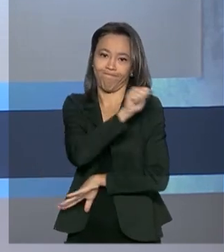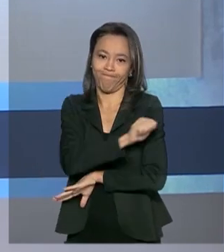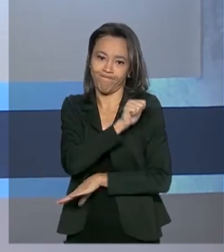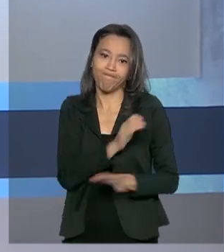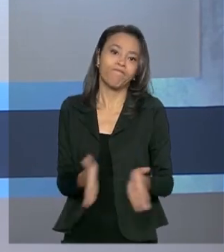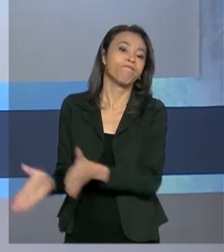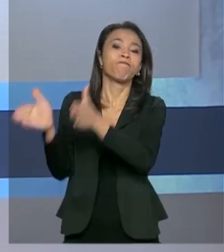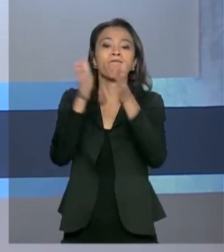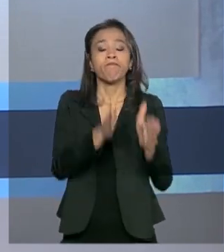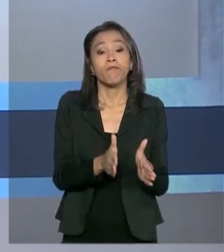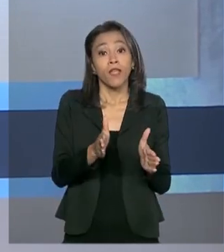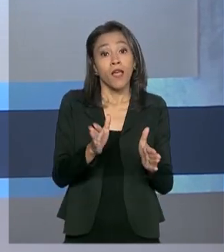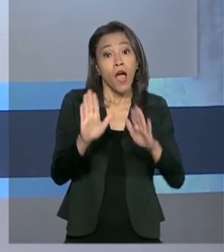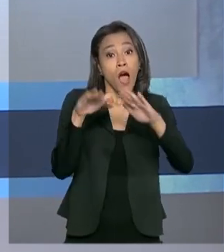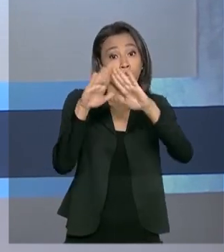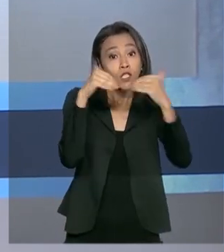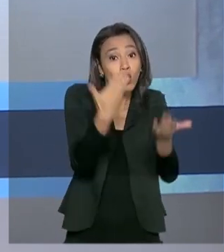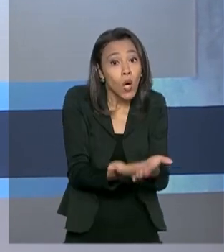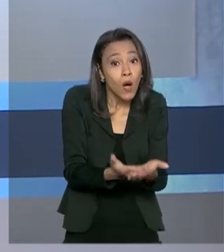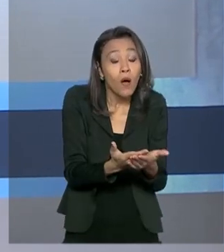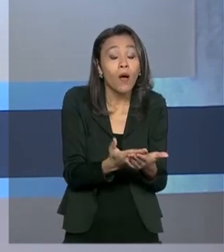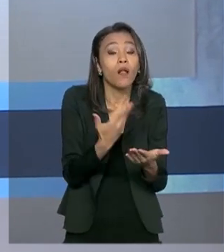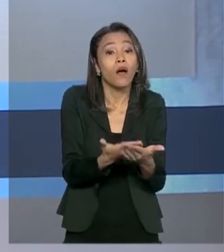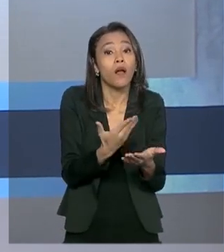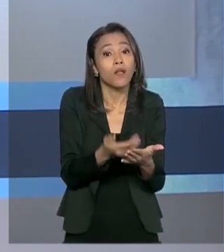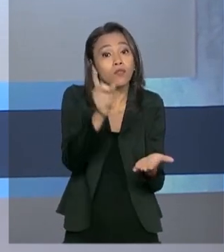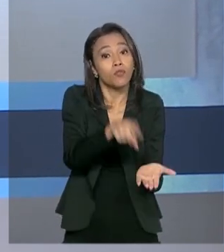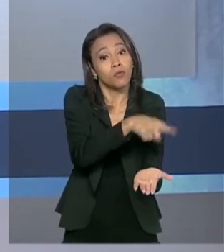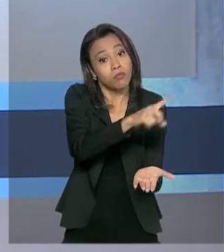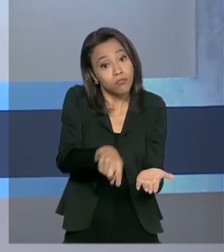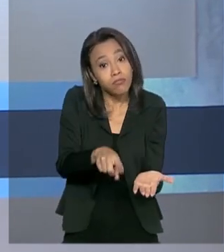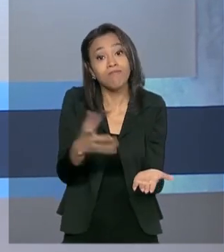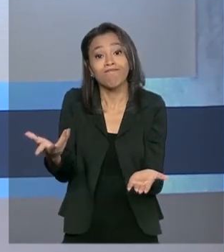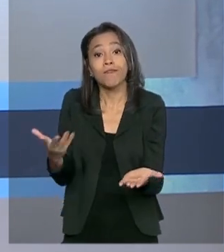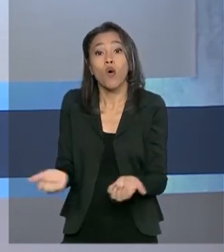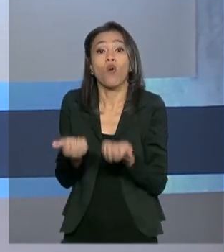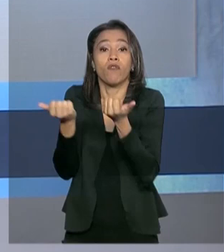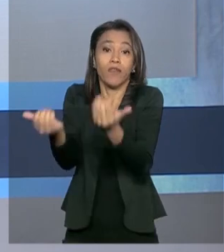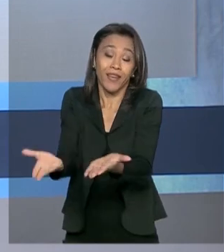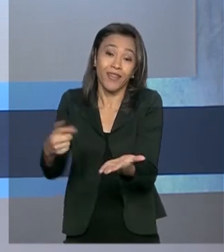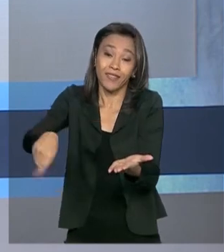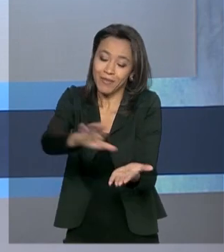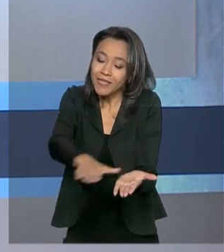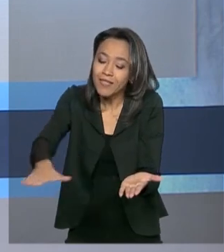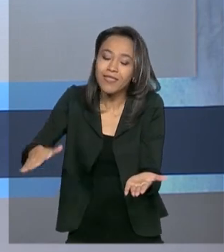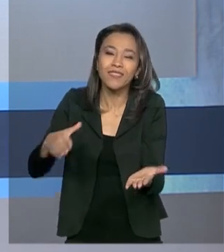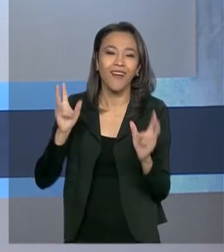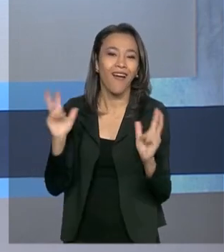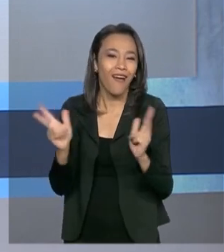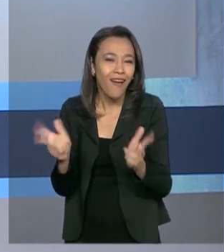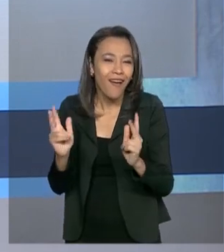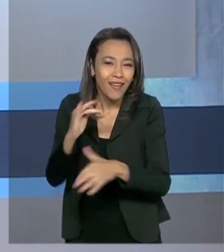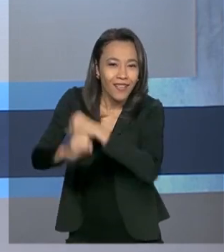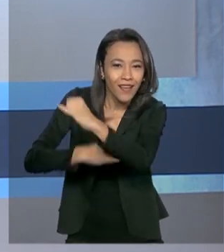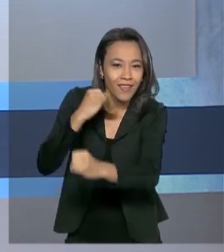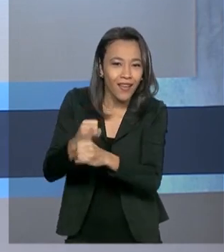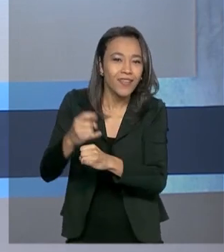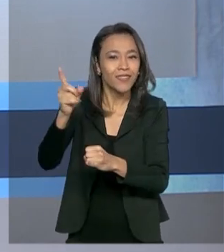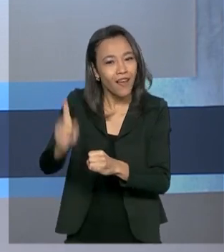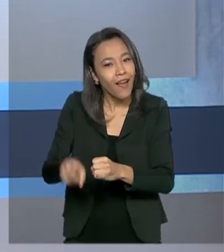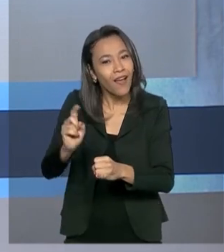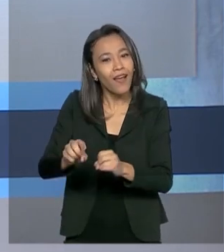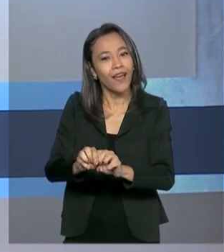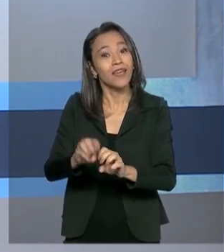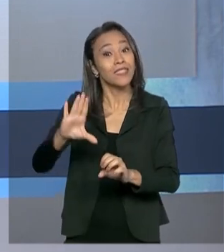E com as aulas suspensas, uma novidade na internet oferece às crianças ensino e diversão. É o portal Ciência em Casa,